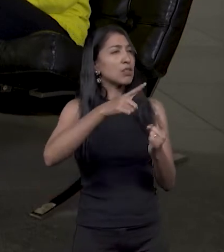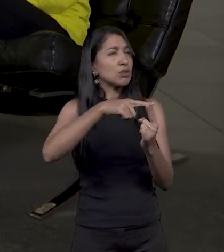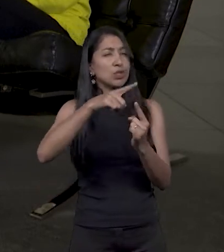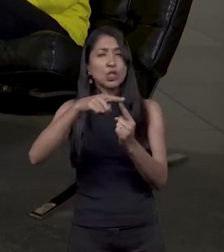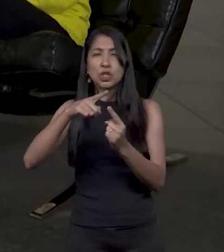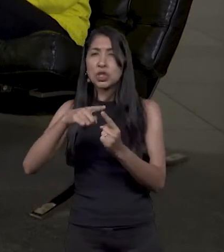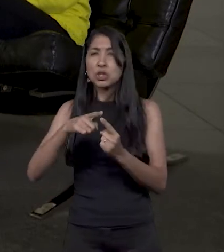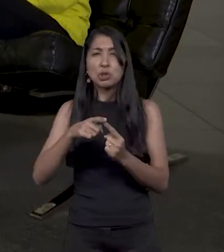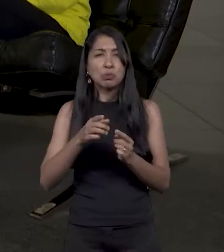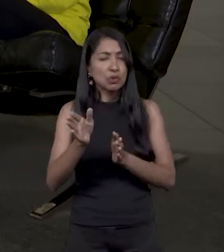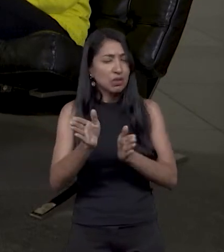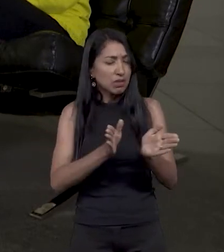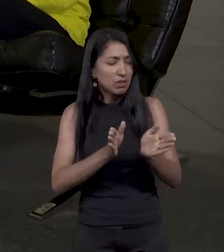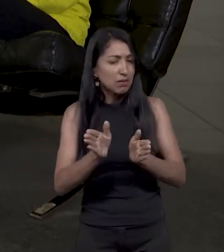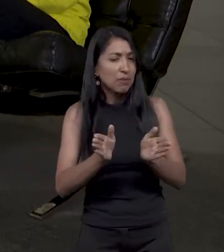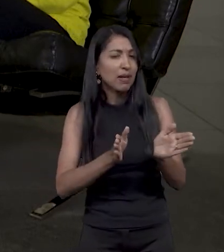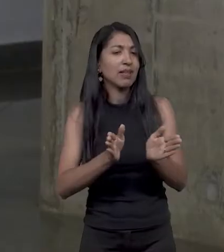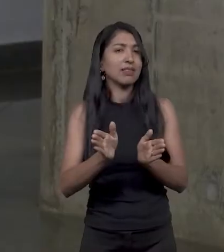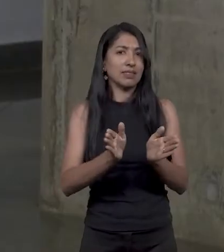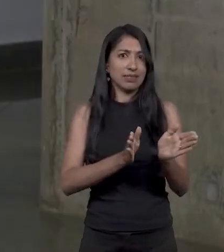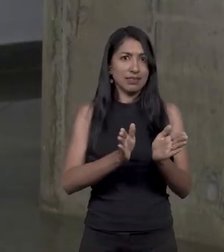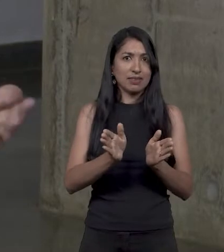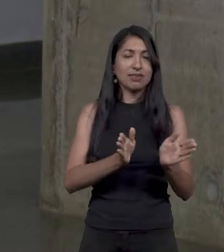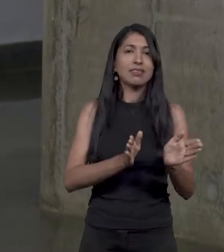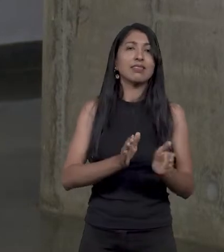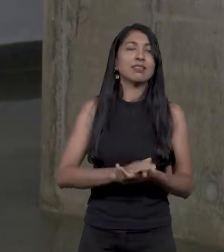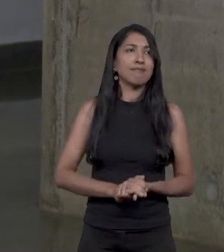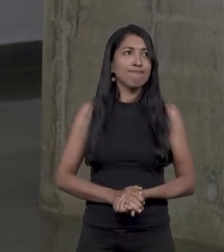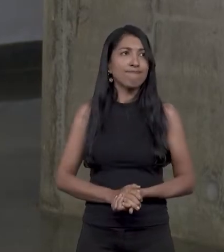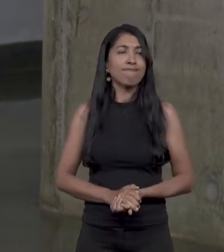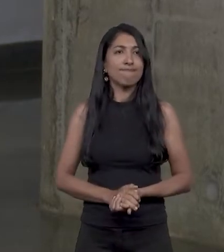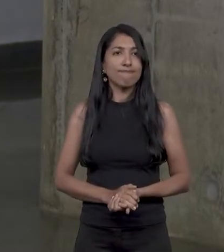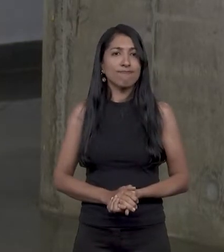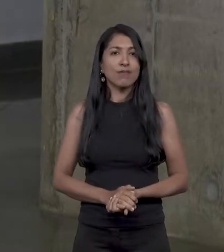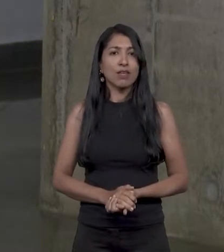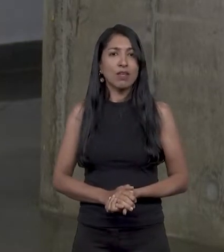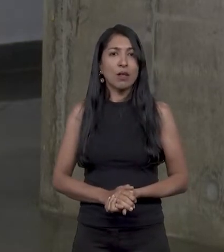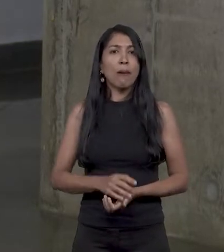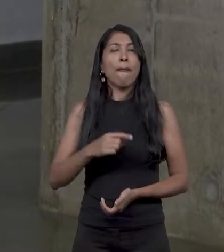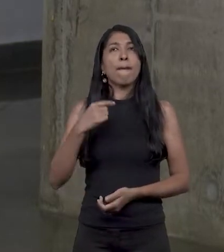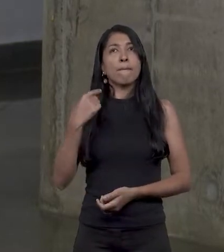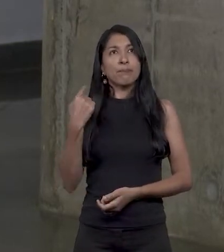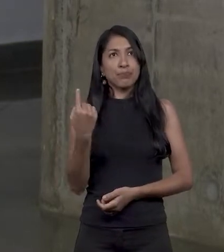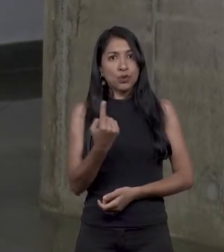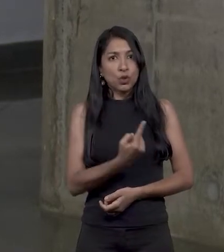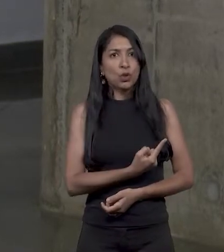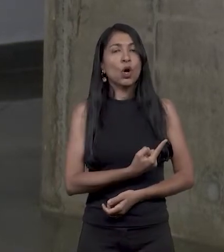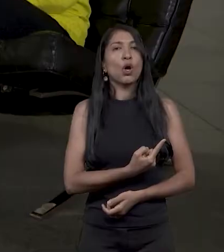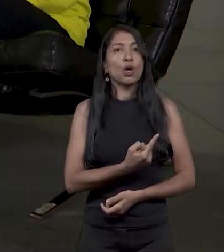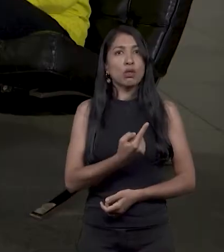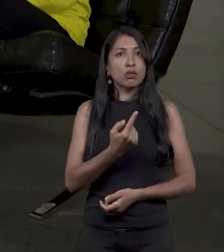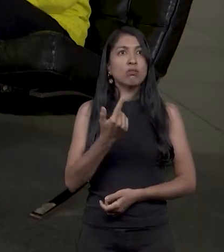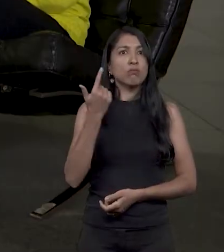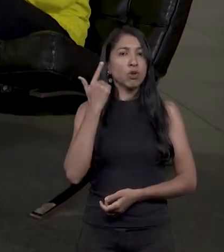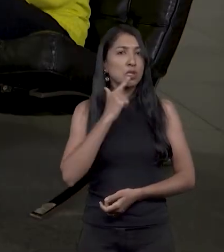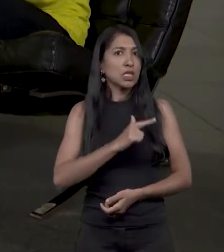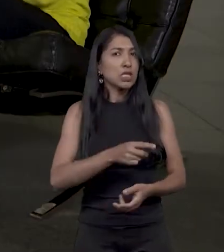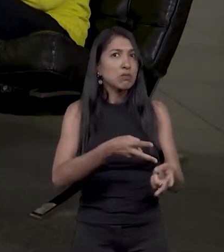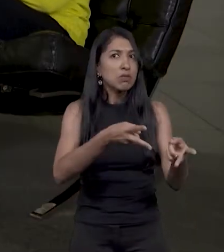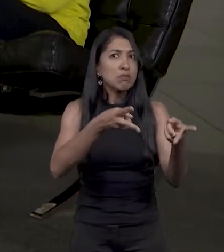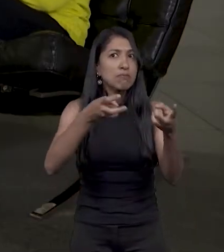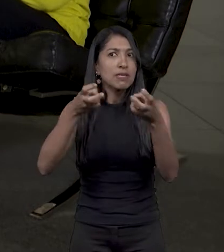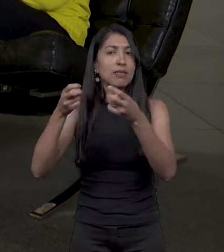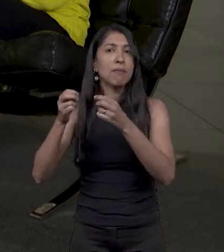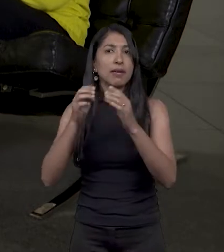acessibilidade, eu creio que nós contemplamos nessa biblioteca, inclusive